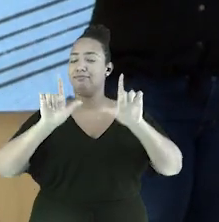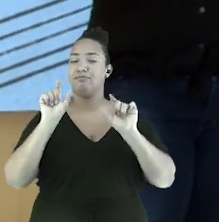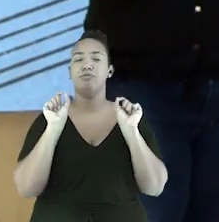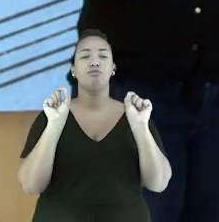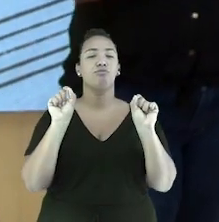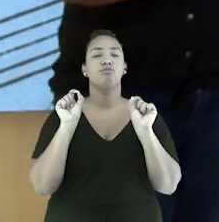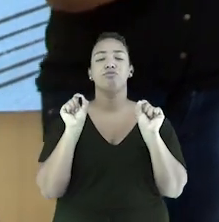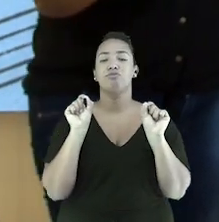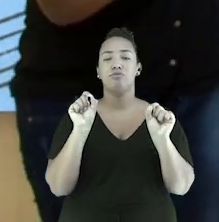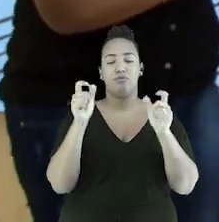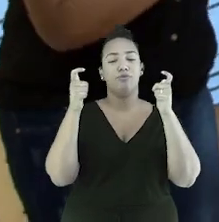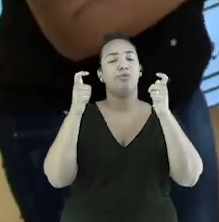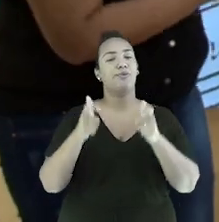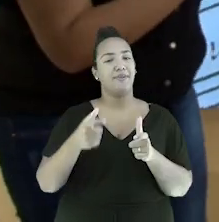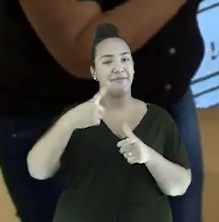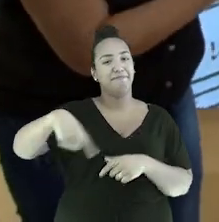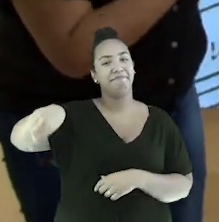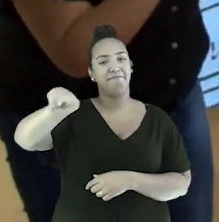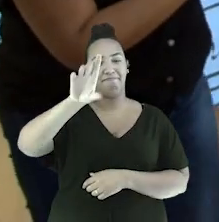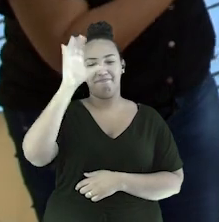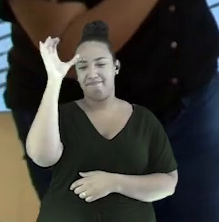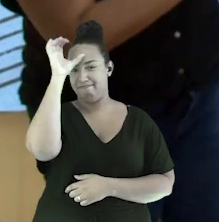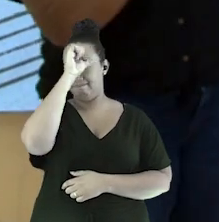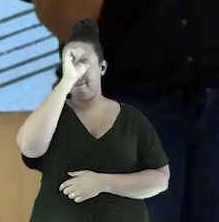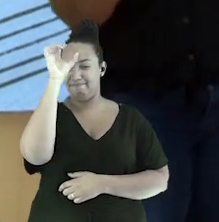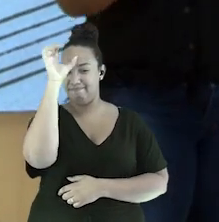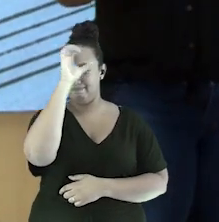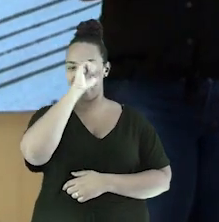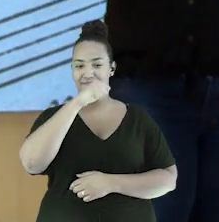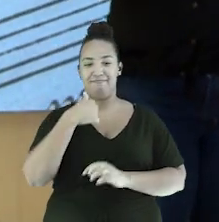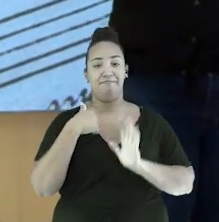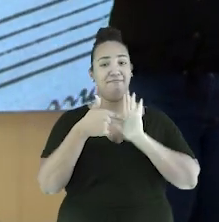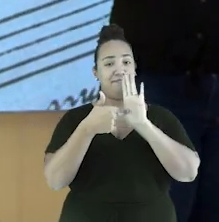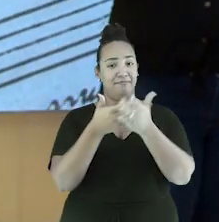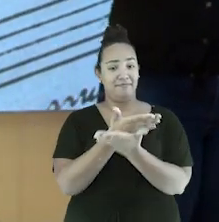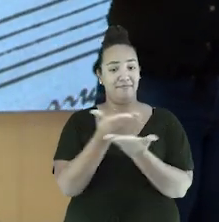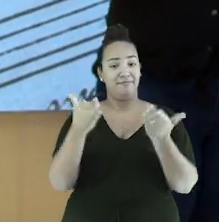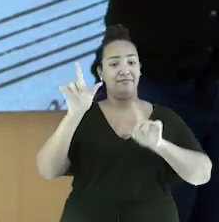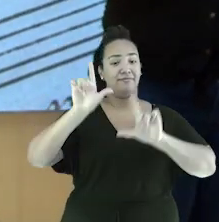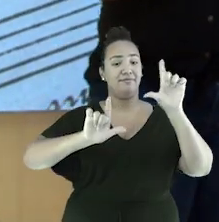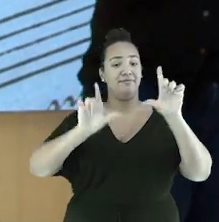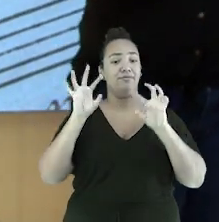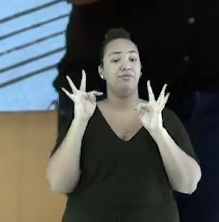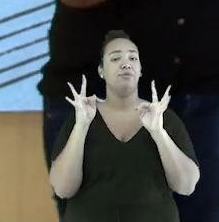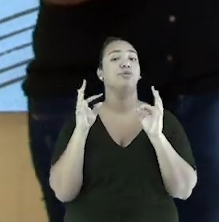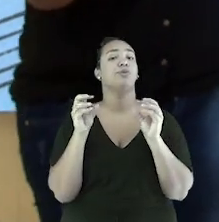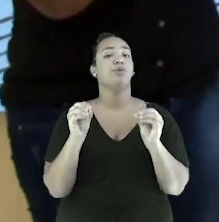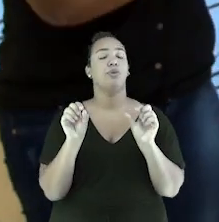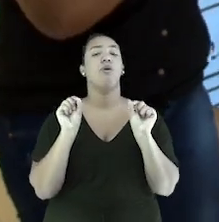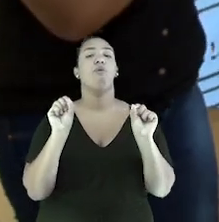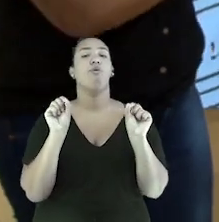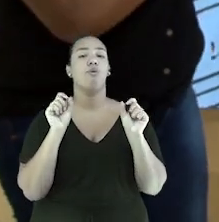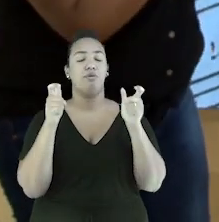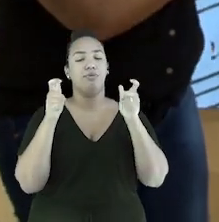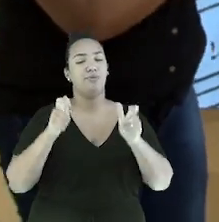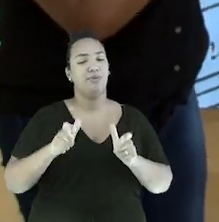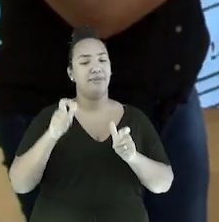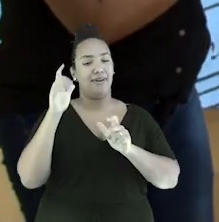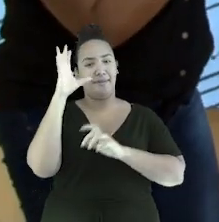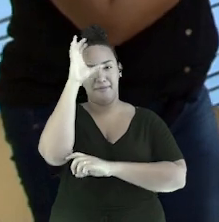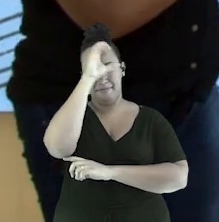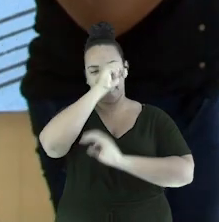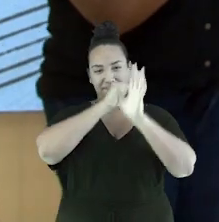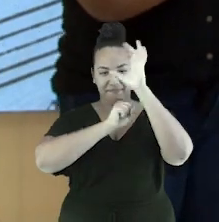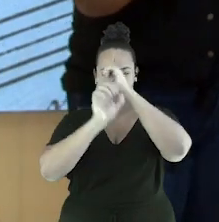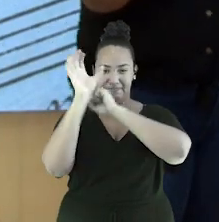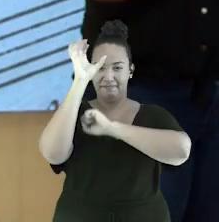que é o TudoTV. É um lugar divertido onde você vai aprender. Eu vou mostrar para vocês o que é o TudoTV. É um lugar divertido onde você